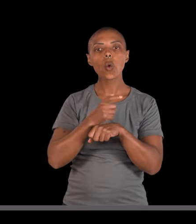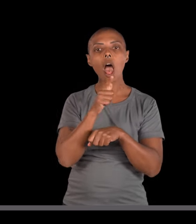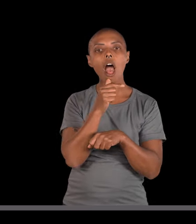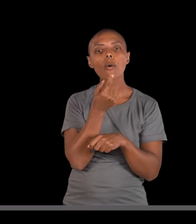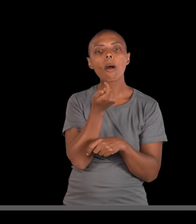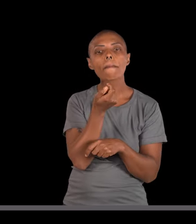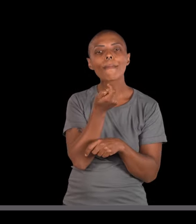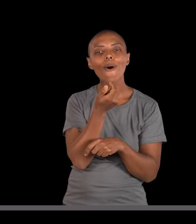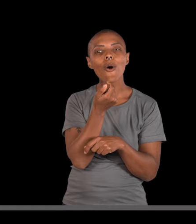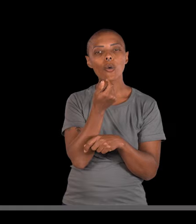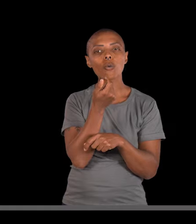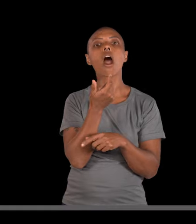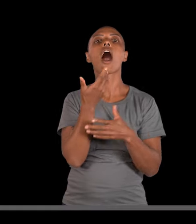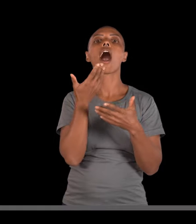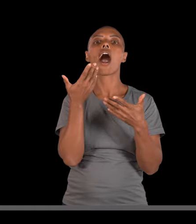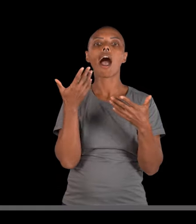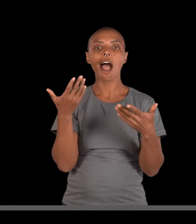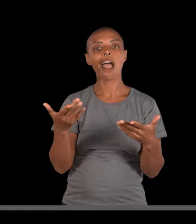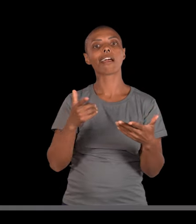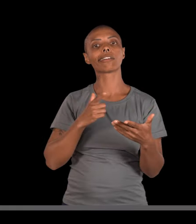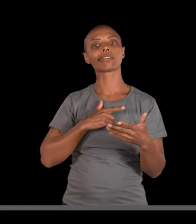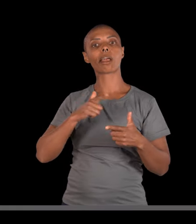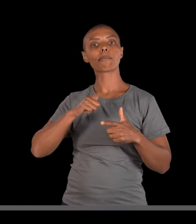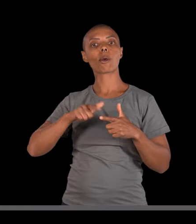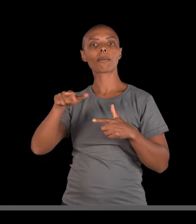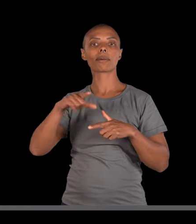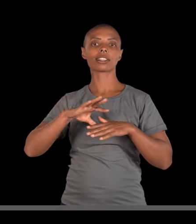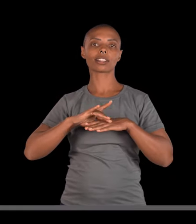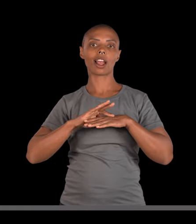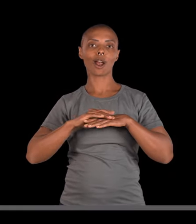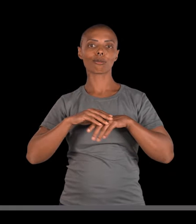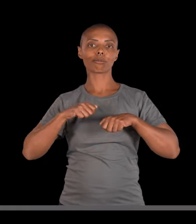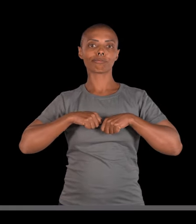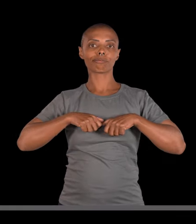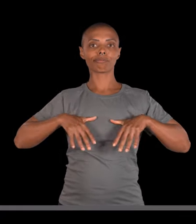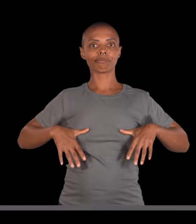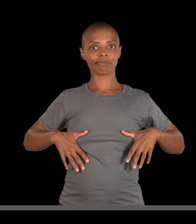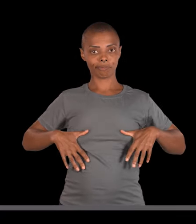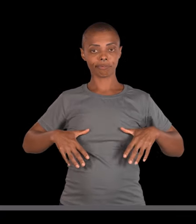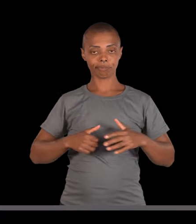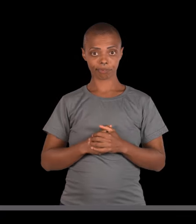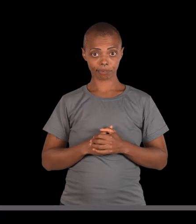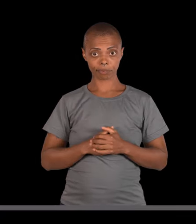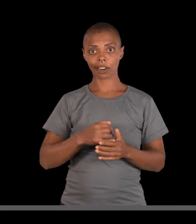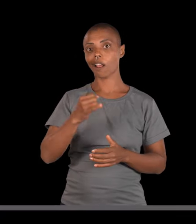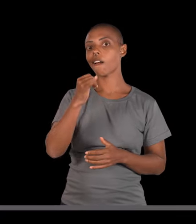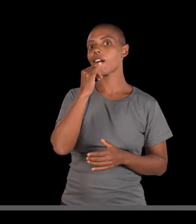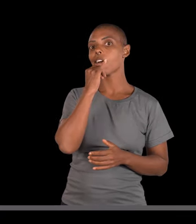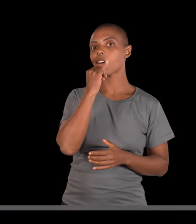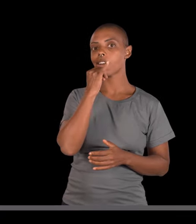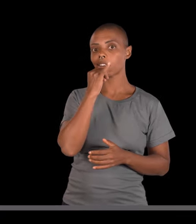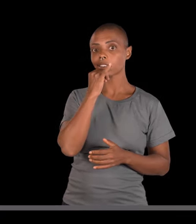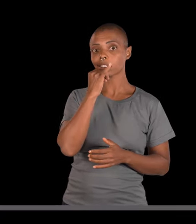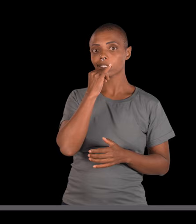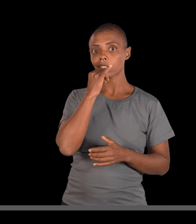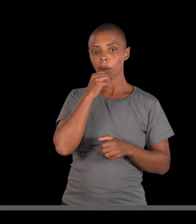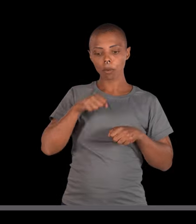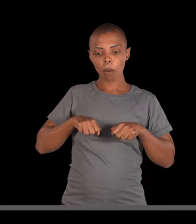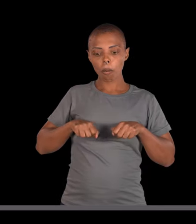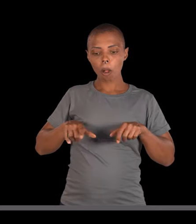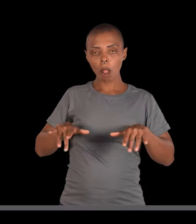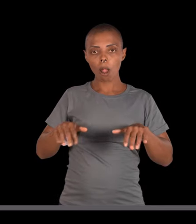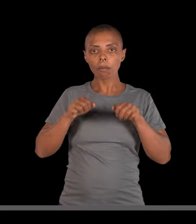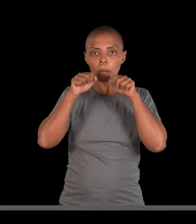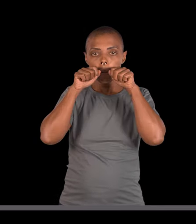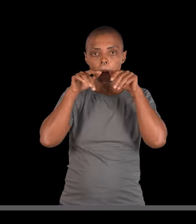mais grossas. E isso é que vai trazer o problema da fibrose cística. Por exemplo, as células secretoras dos